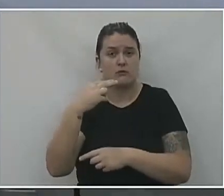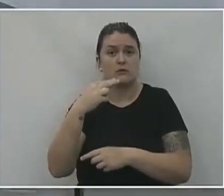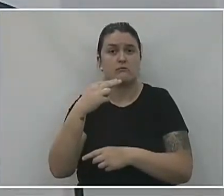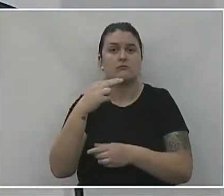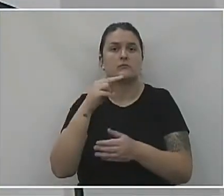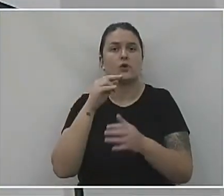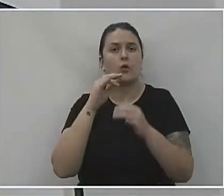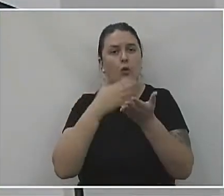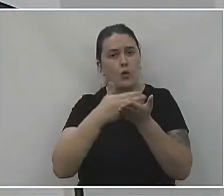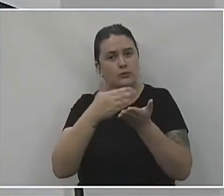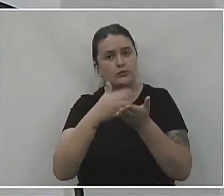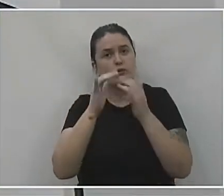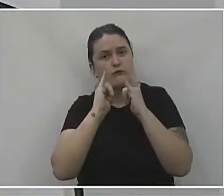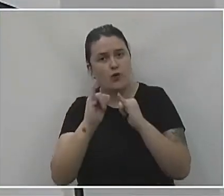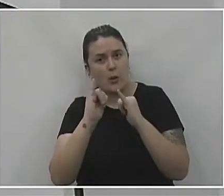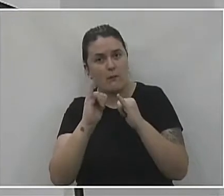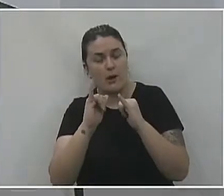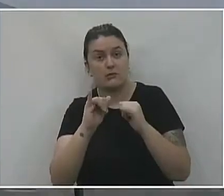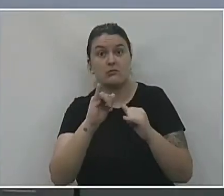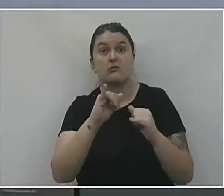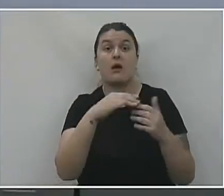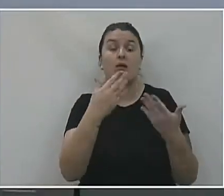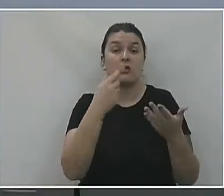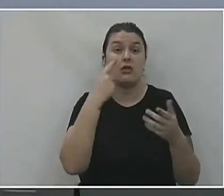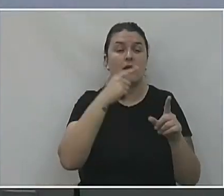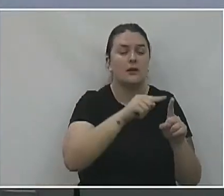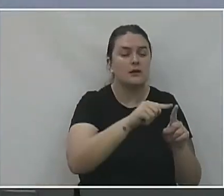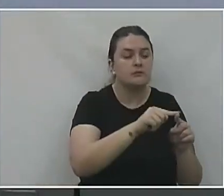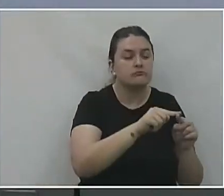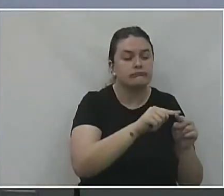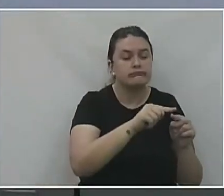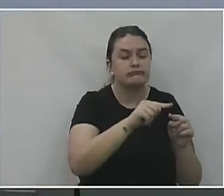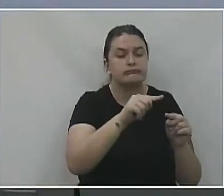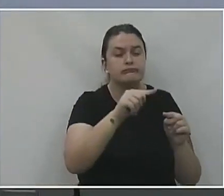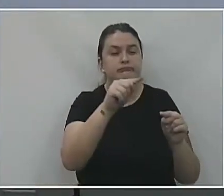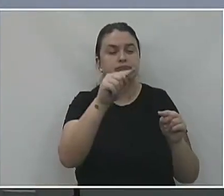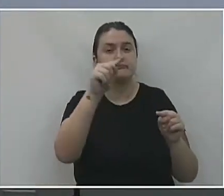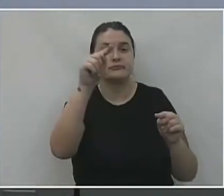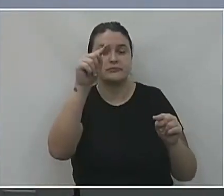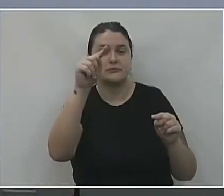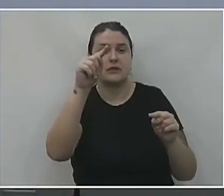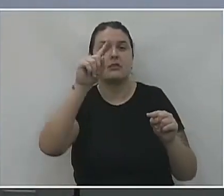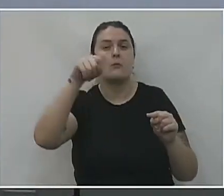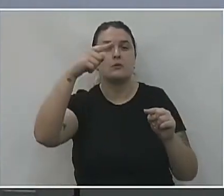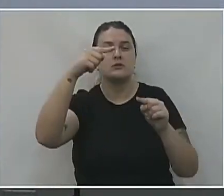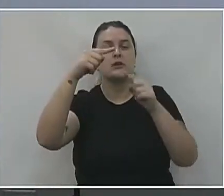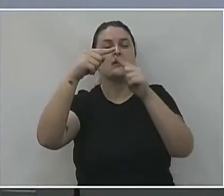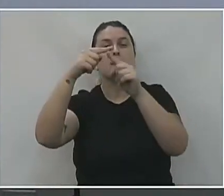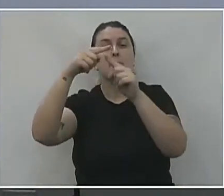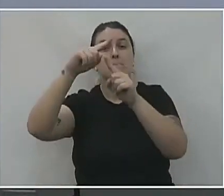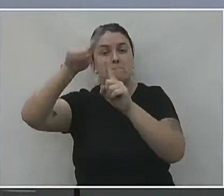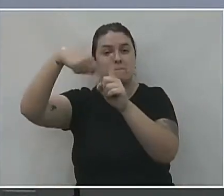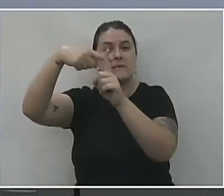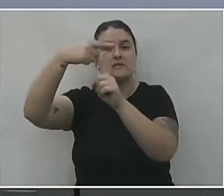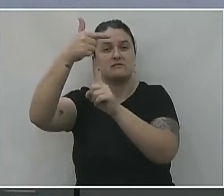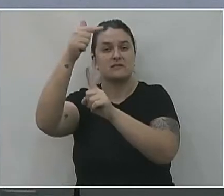tivemos um aumento expressivo aqui de 187%, que começou a ter uma